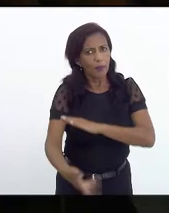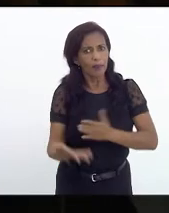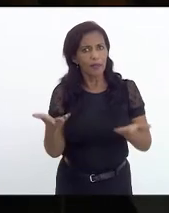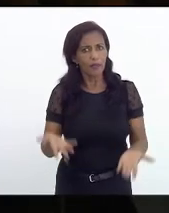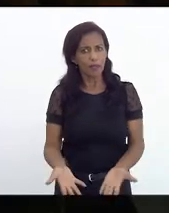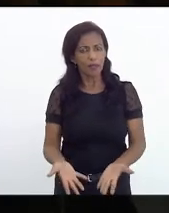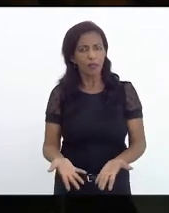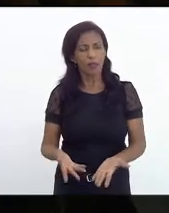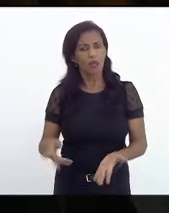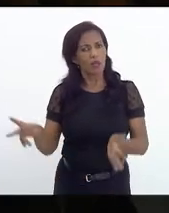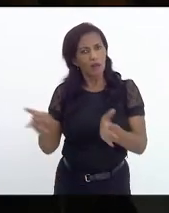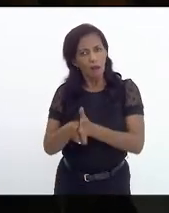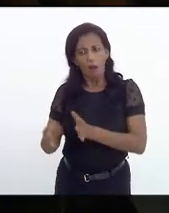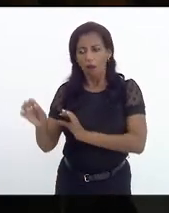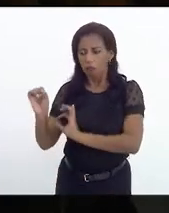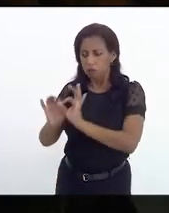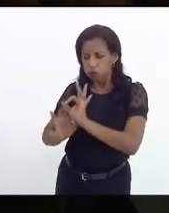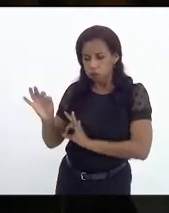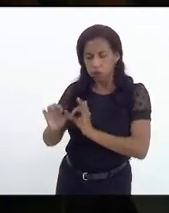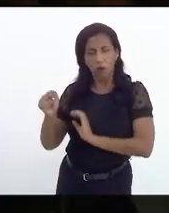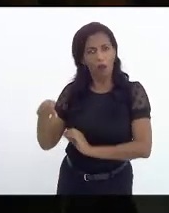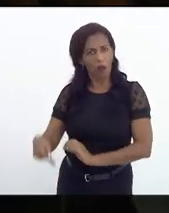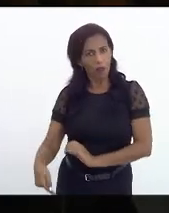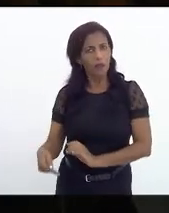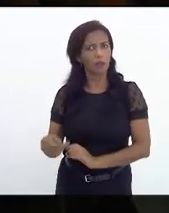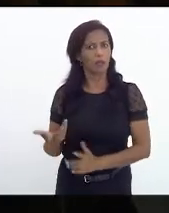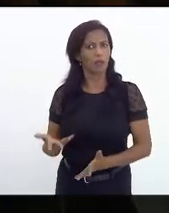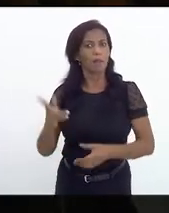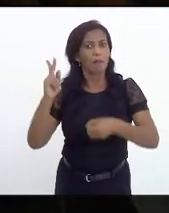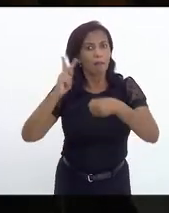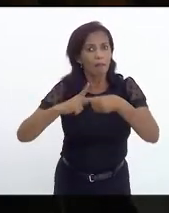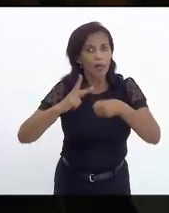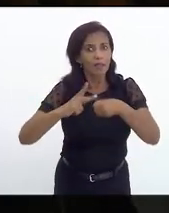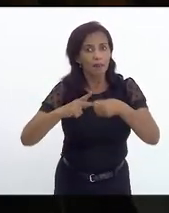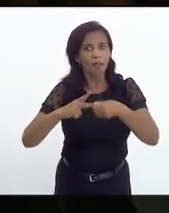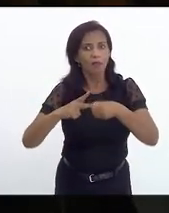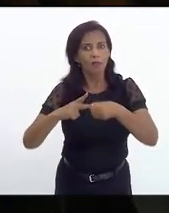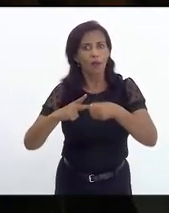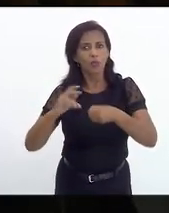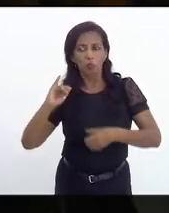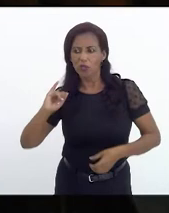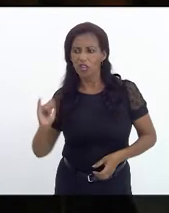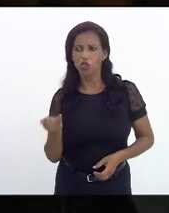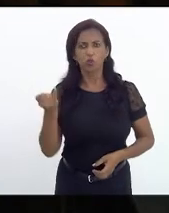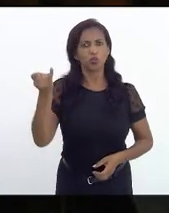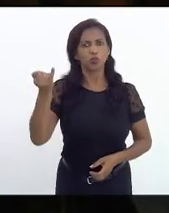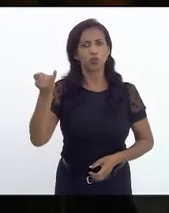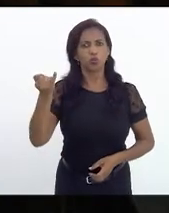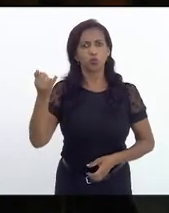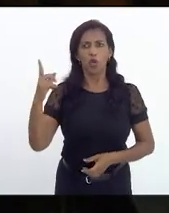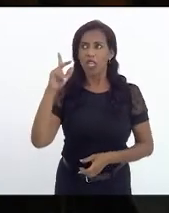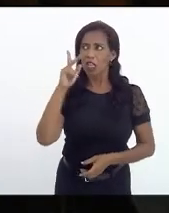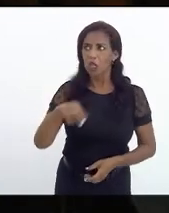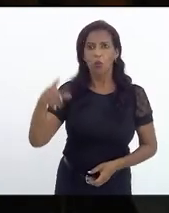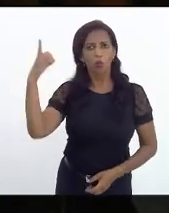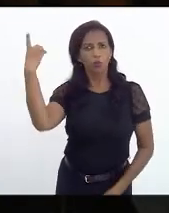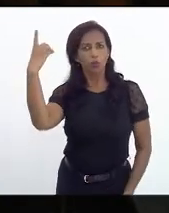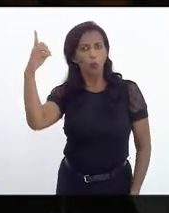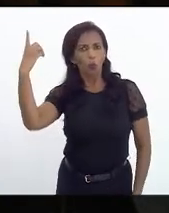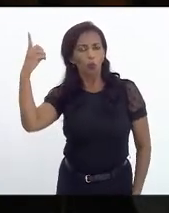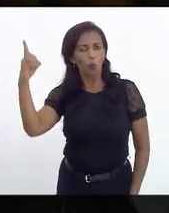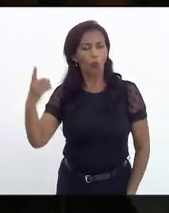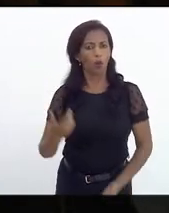produzido aqui, mas a Petrobras reajusta pelo preço do barril do petróleo